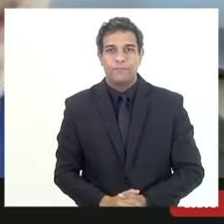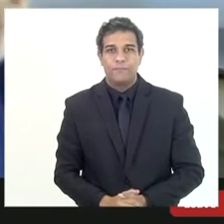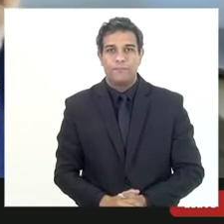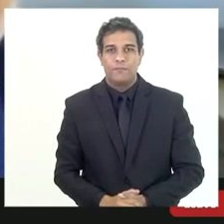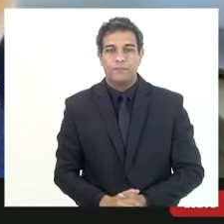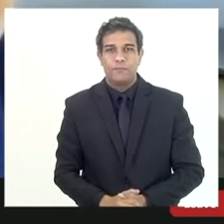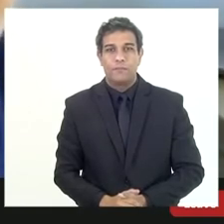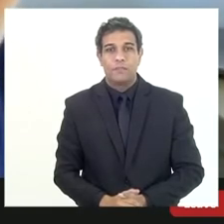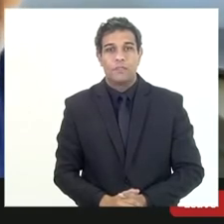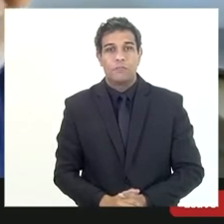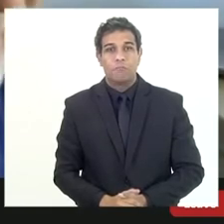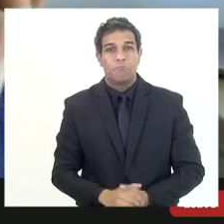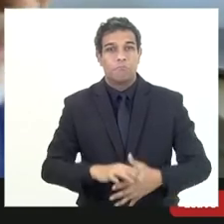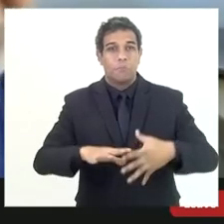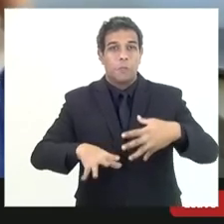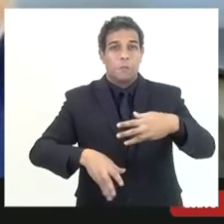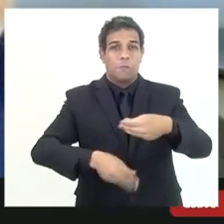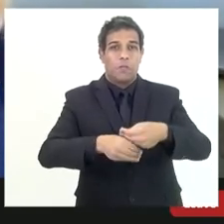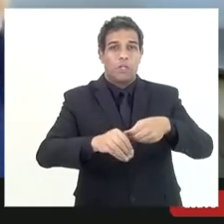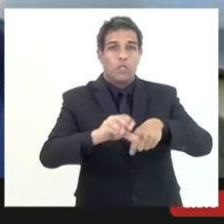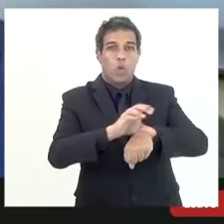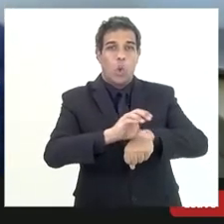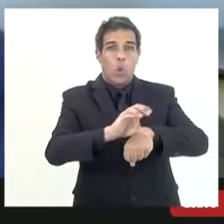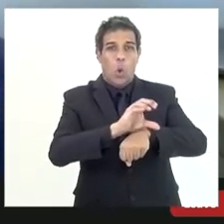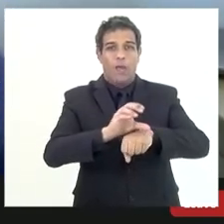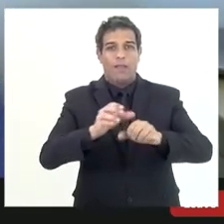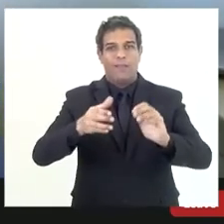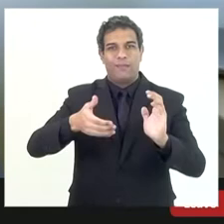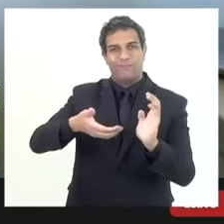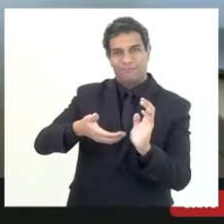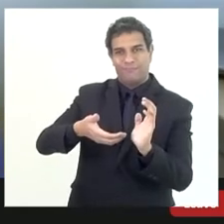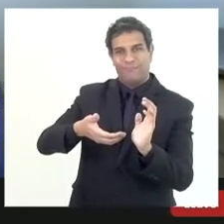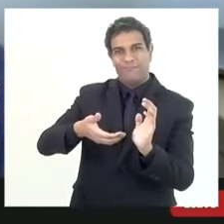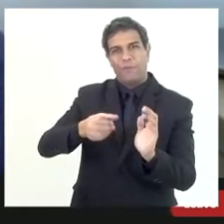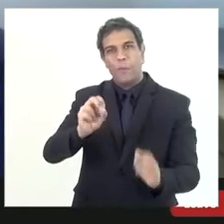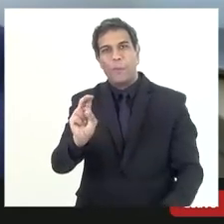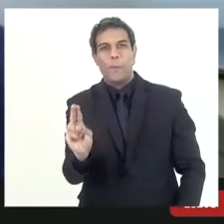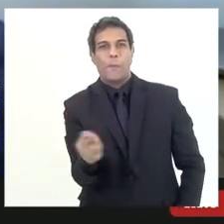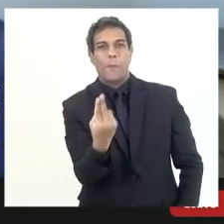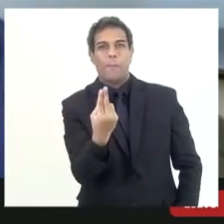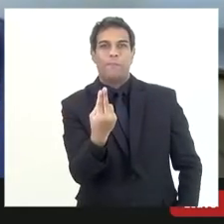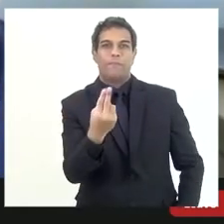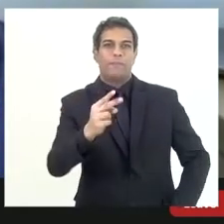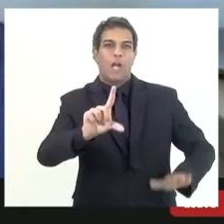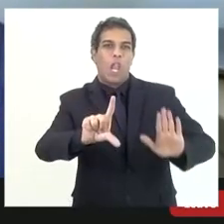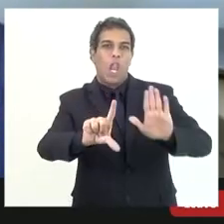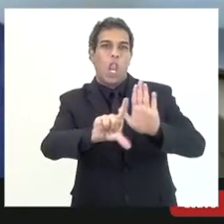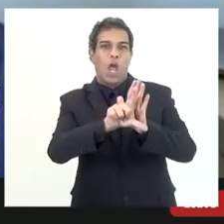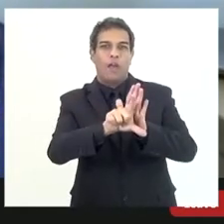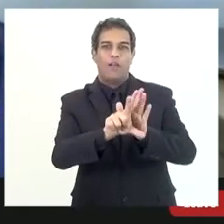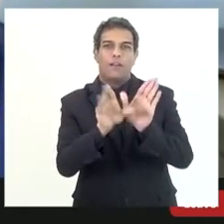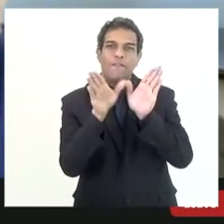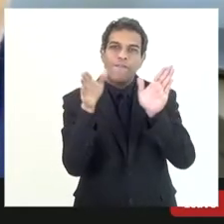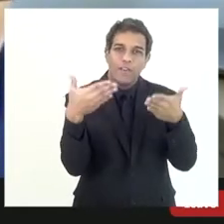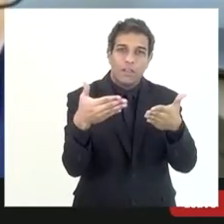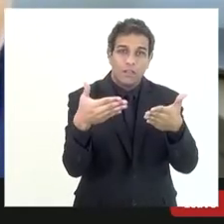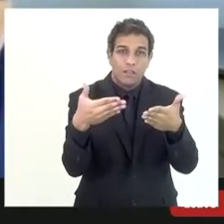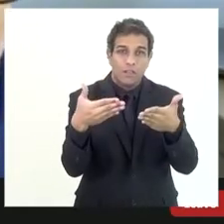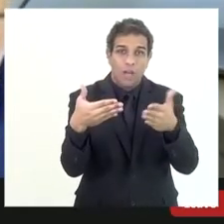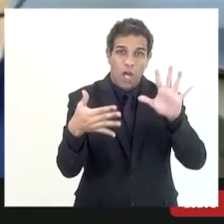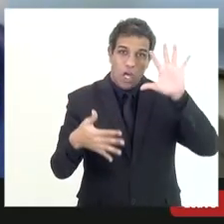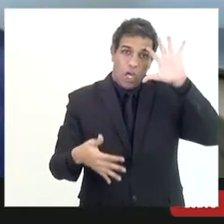houvesse uma emenda constitucional no congresso nacional ou uma lei específica para isso acontecer o que não ocorreu